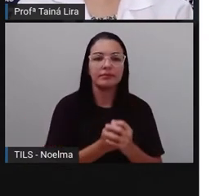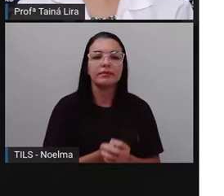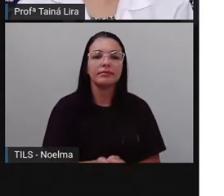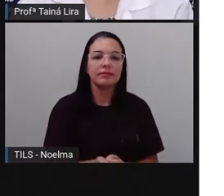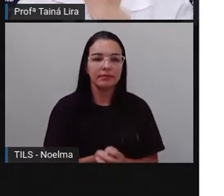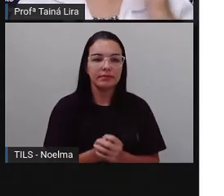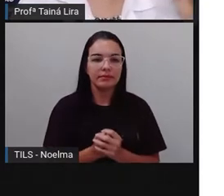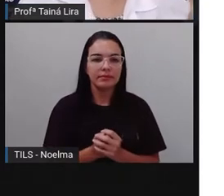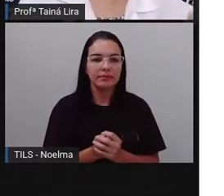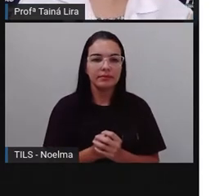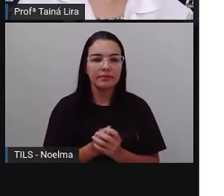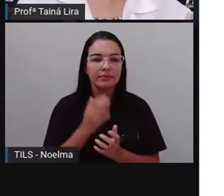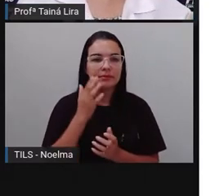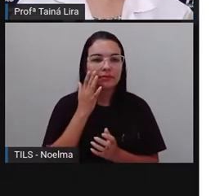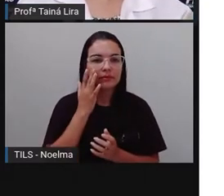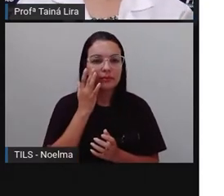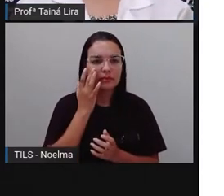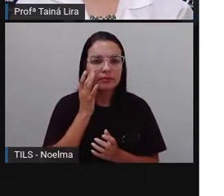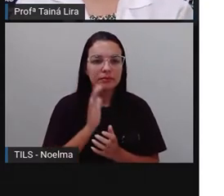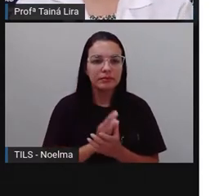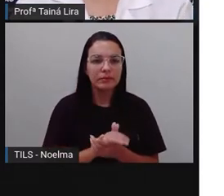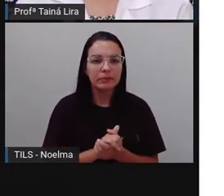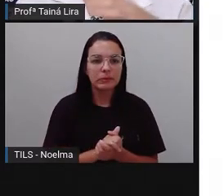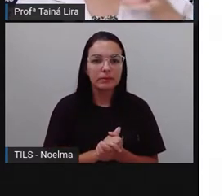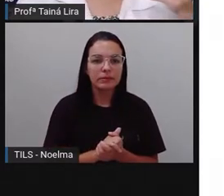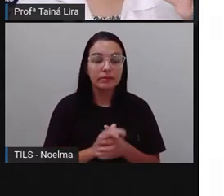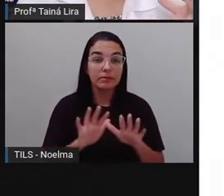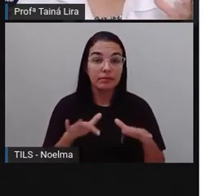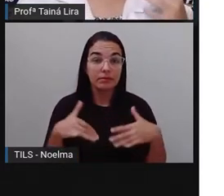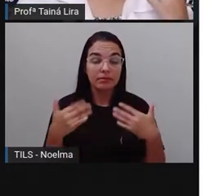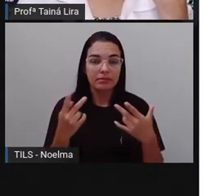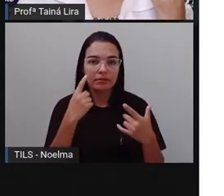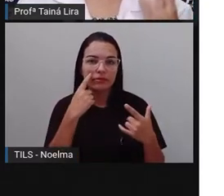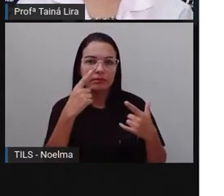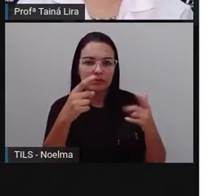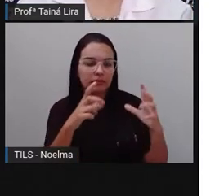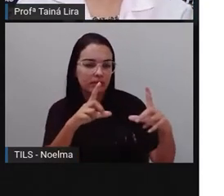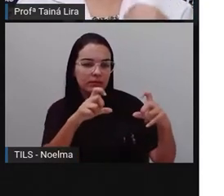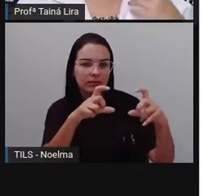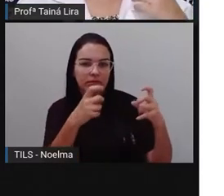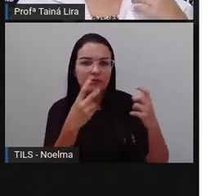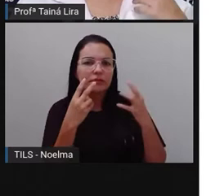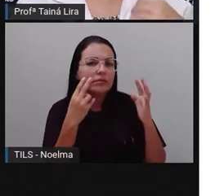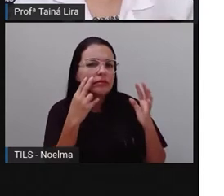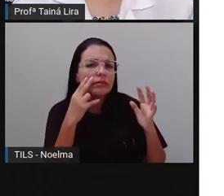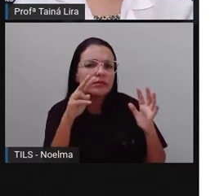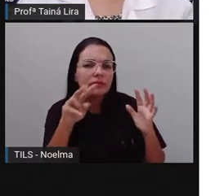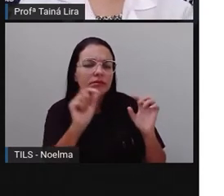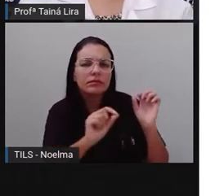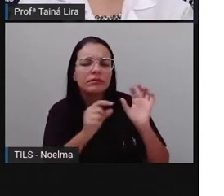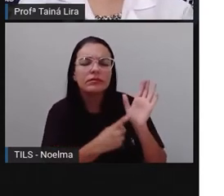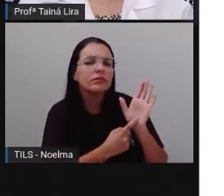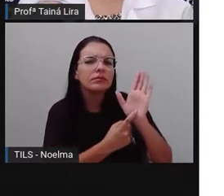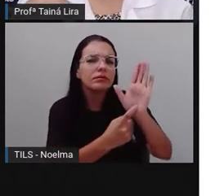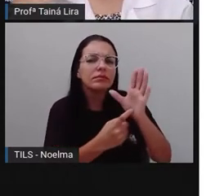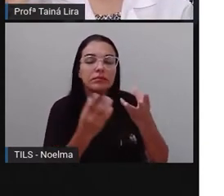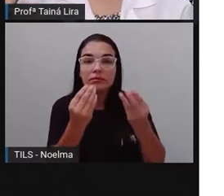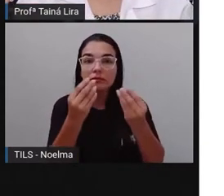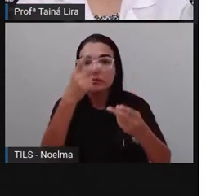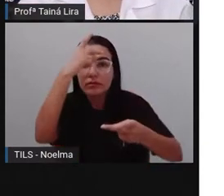Essa pintura está retratando, não é? Aí, a imagem de várias pessoas. Essas pessoas, elas são